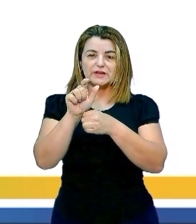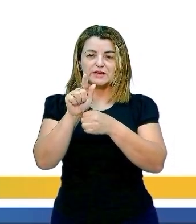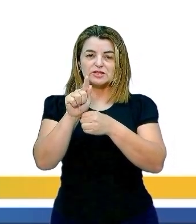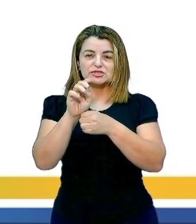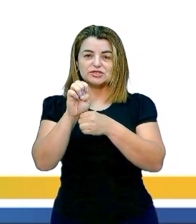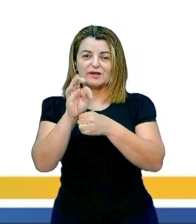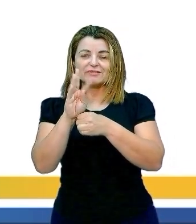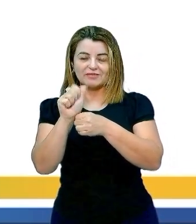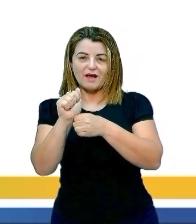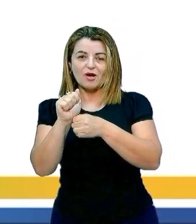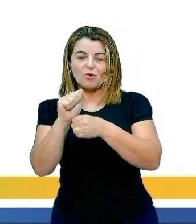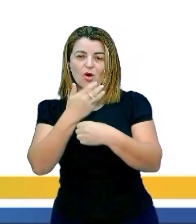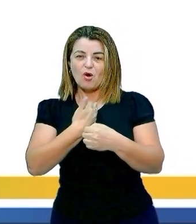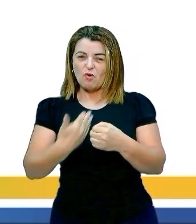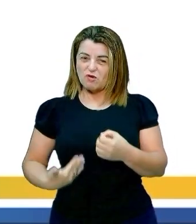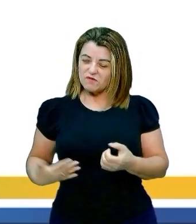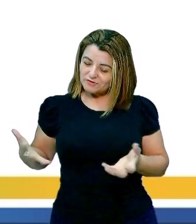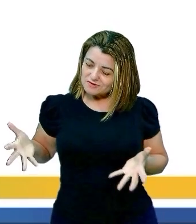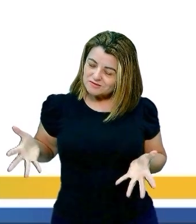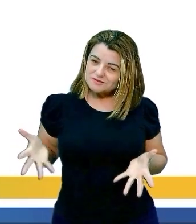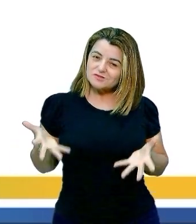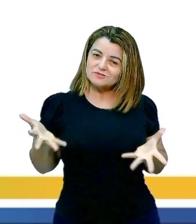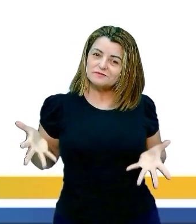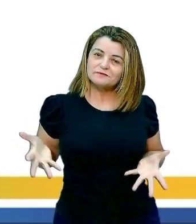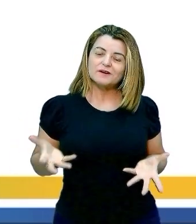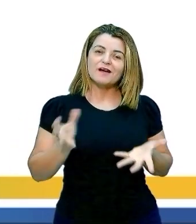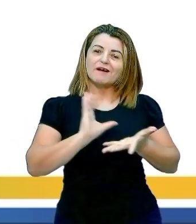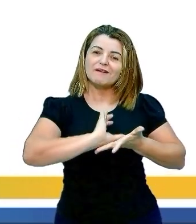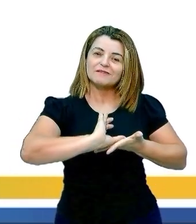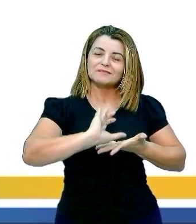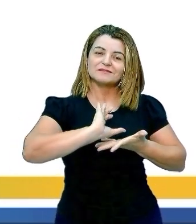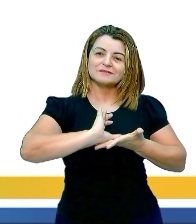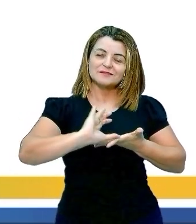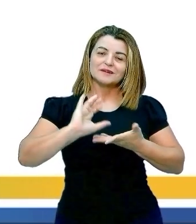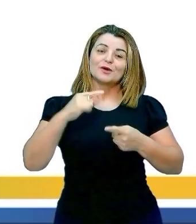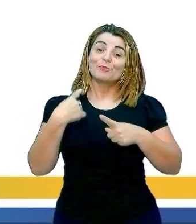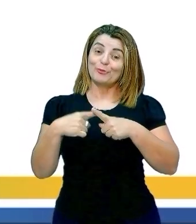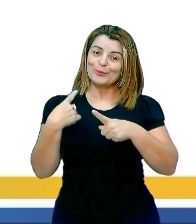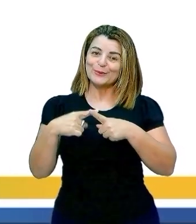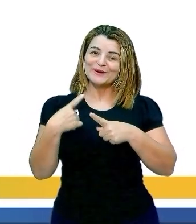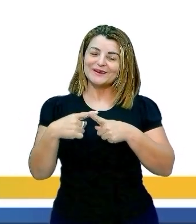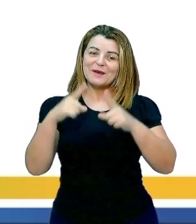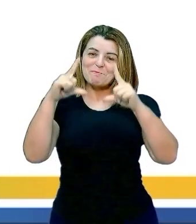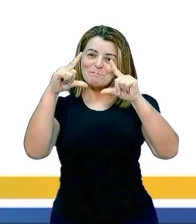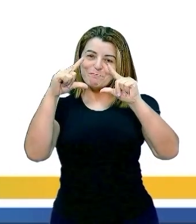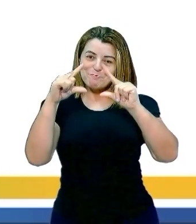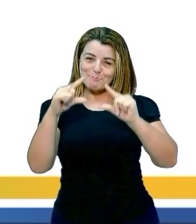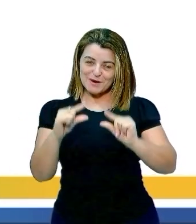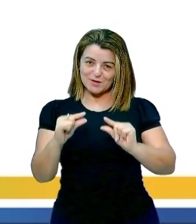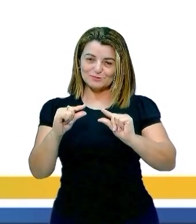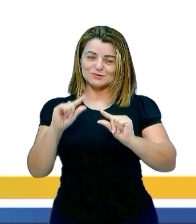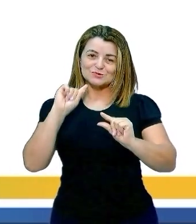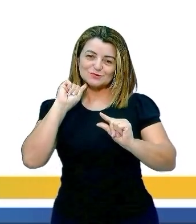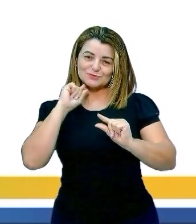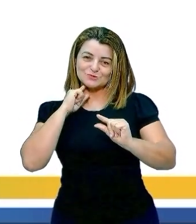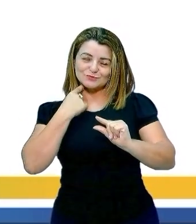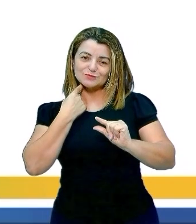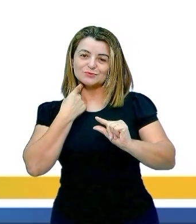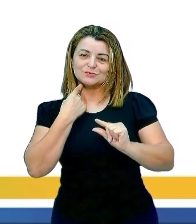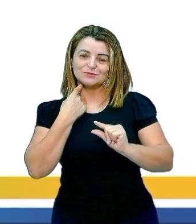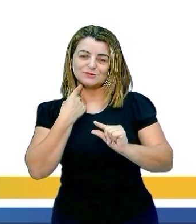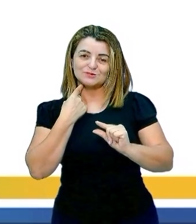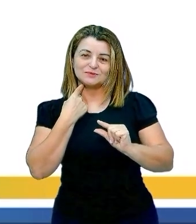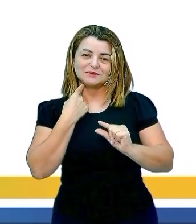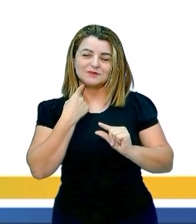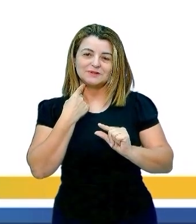governos por tais fontes serem menos poluentes que os combustíveis fósseis. Combustíveis fósseis, aquele